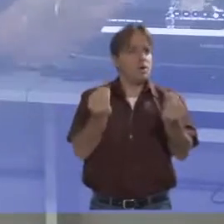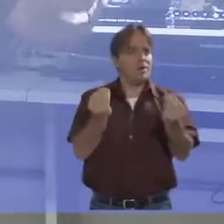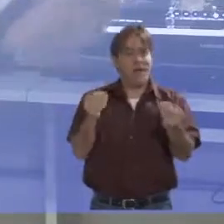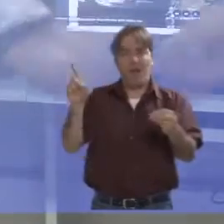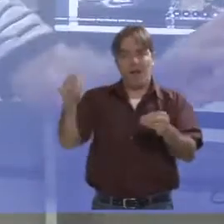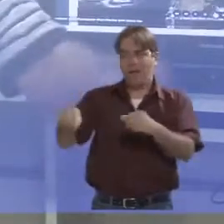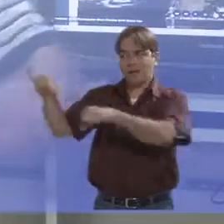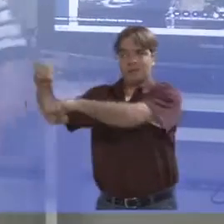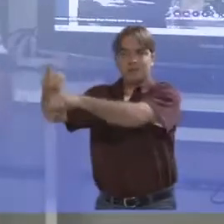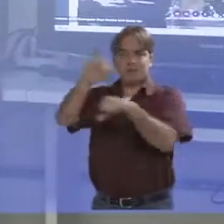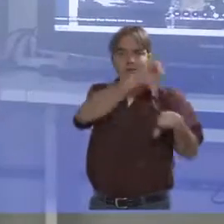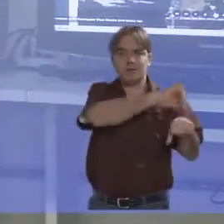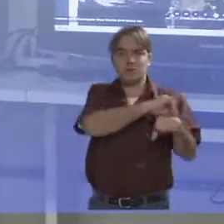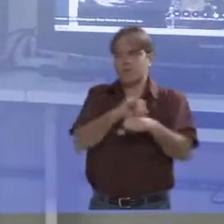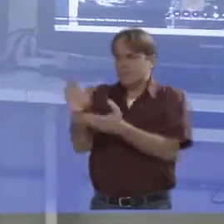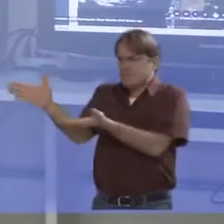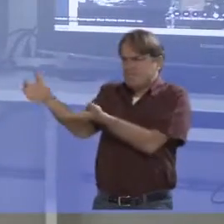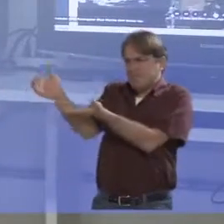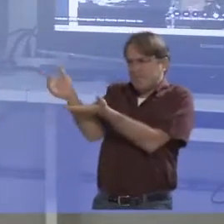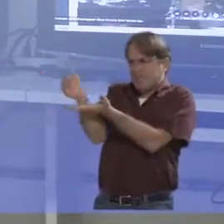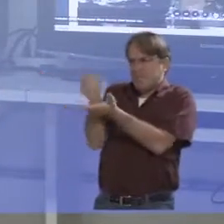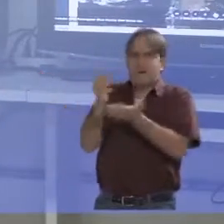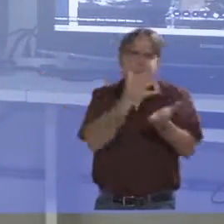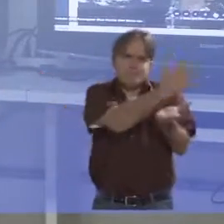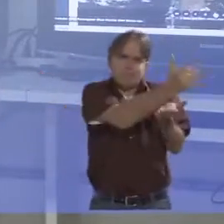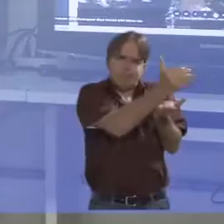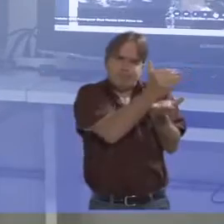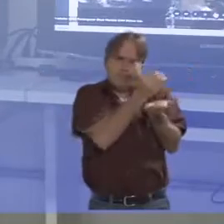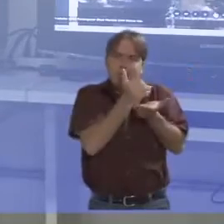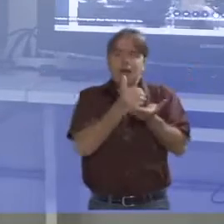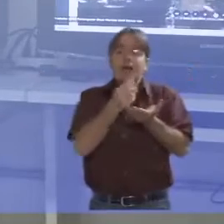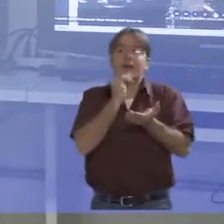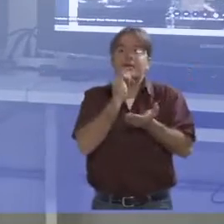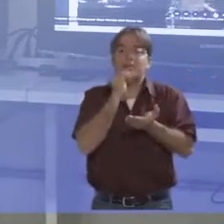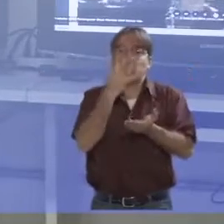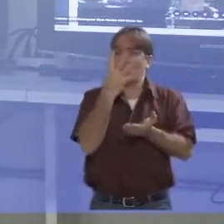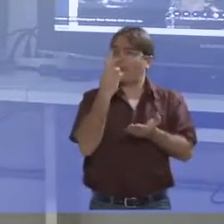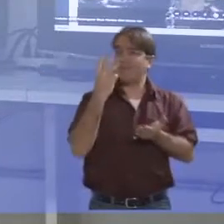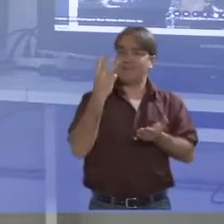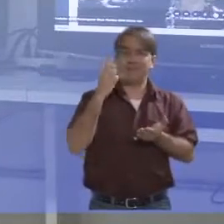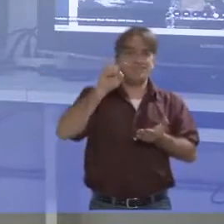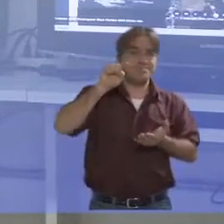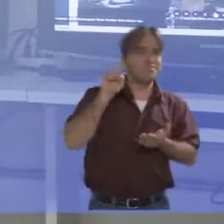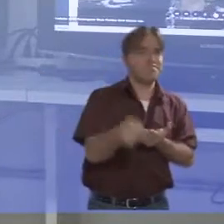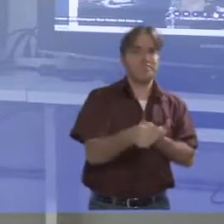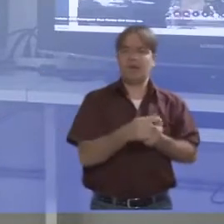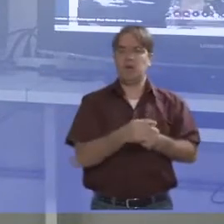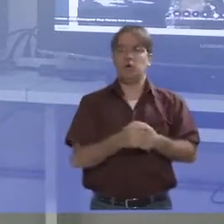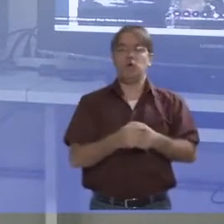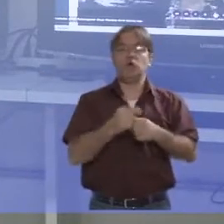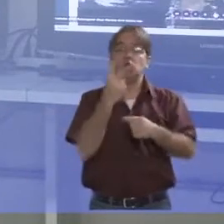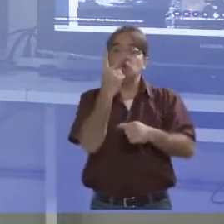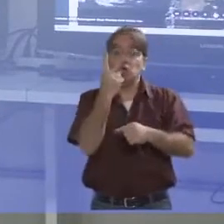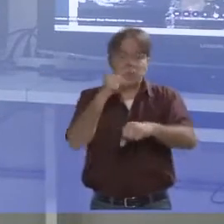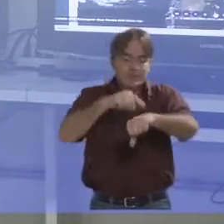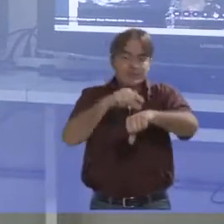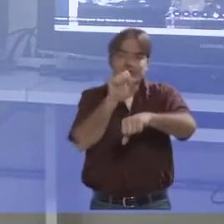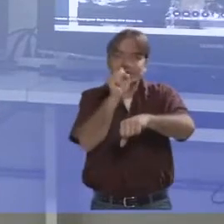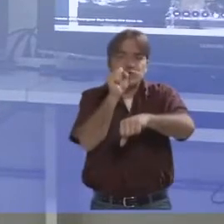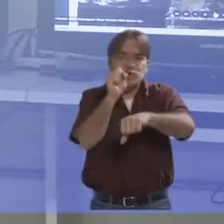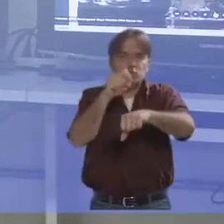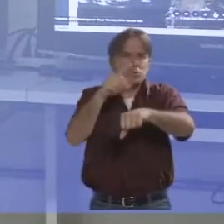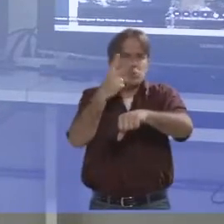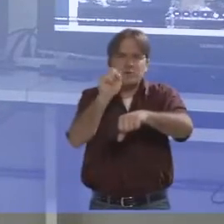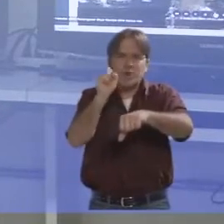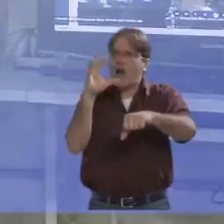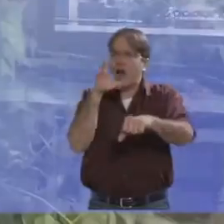estações, tanto em Petrolina como em Juazeiro, fizeram ao longo do dia 43.200 medições, ou seja, são feitas medições a